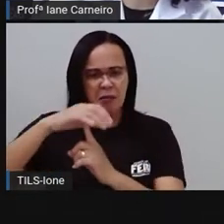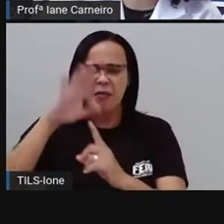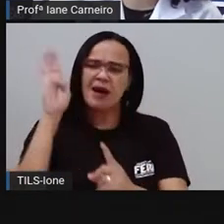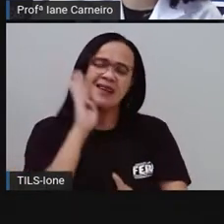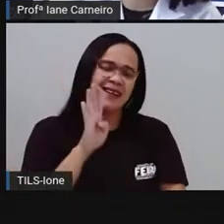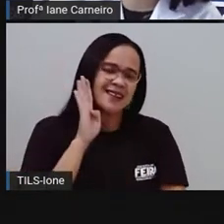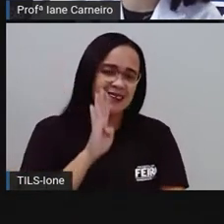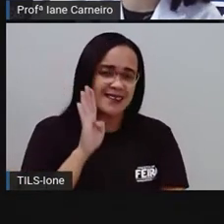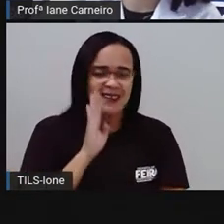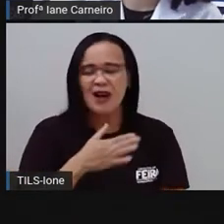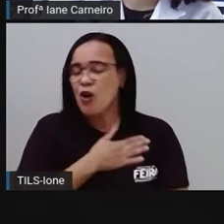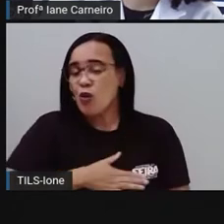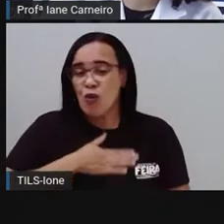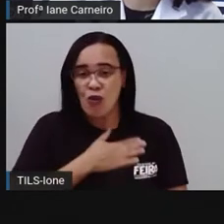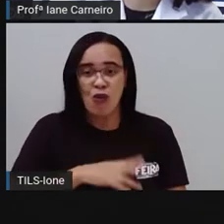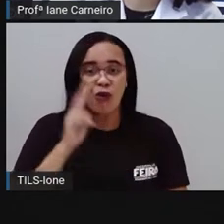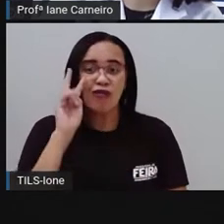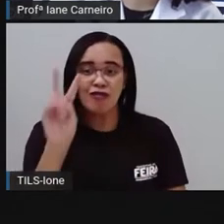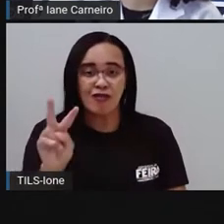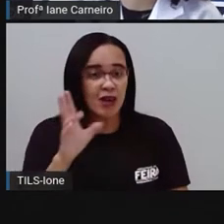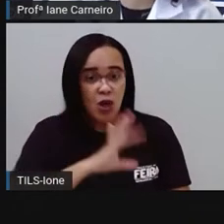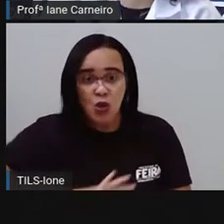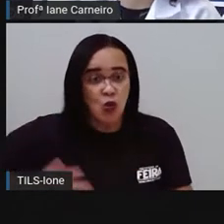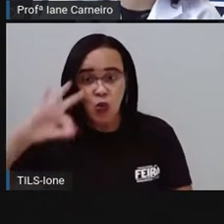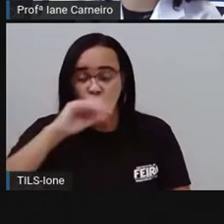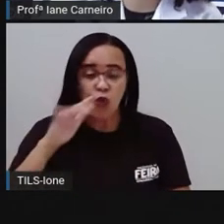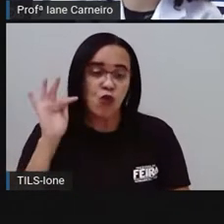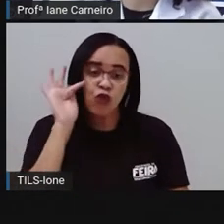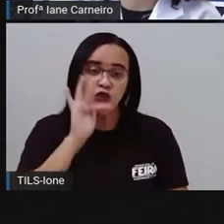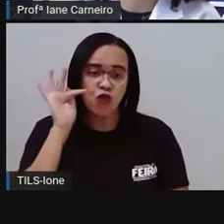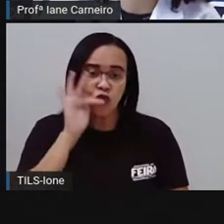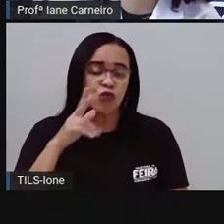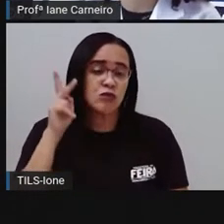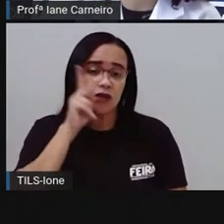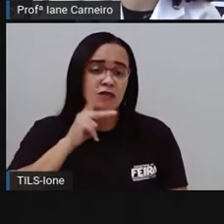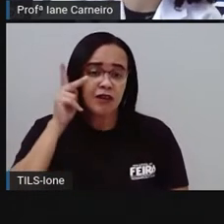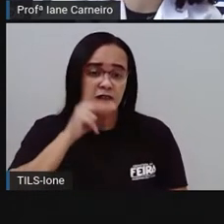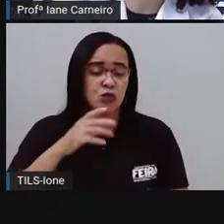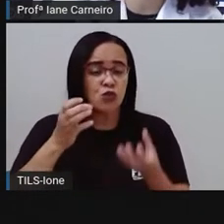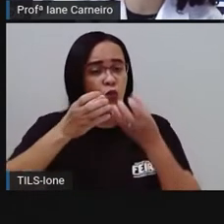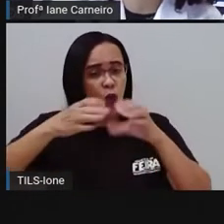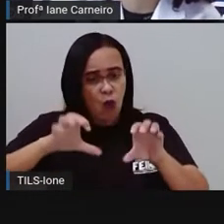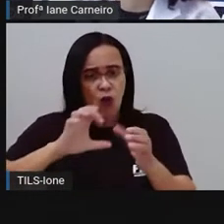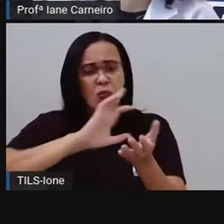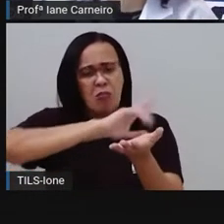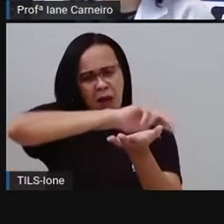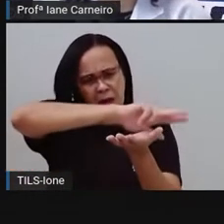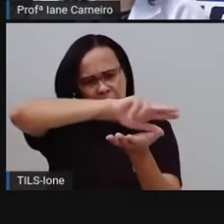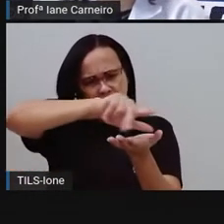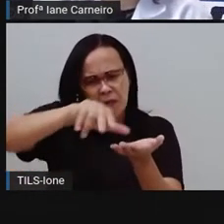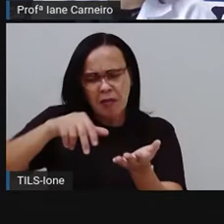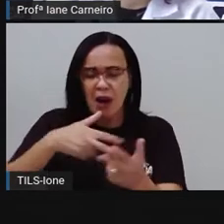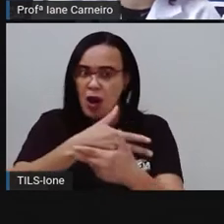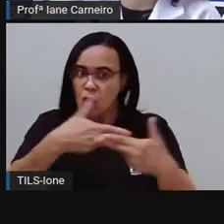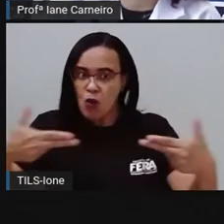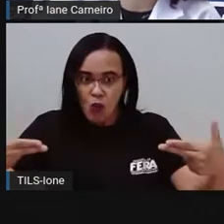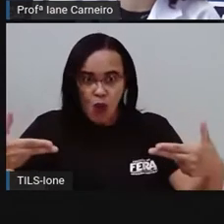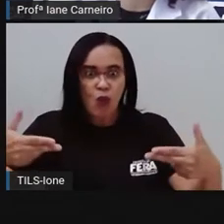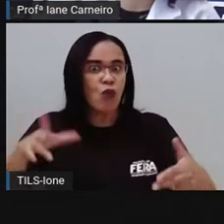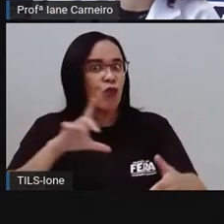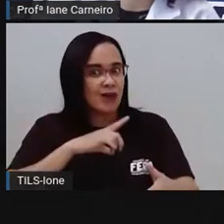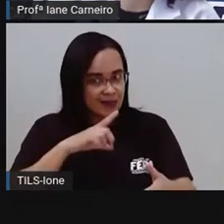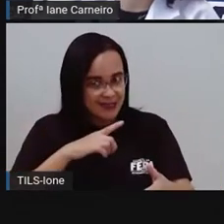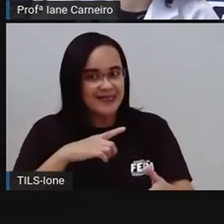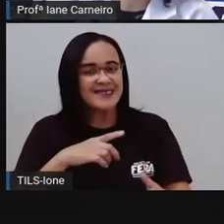Eu gosto muito de ver. Tem tudo que é fruta, verdura, ovos e um monte de outras coisas. Ó,